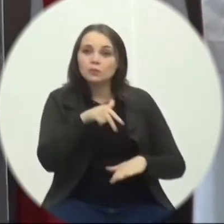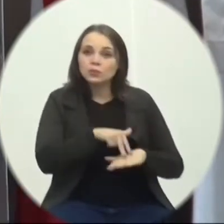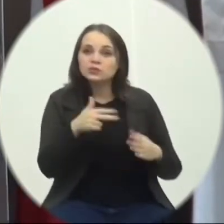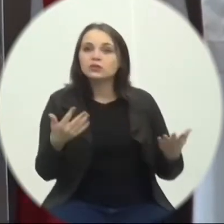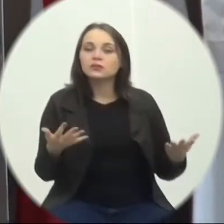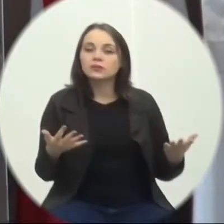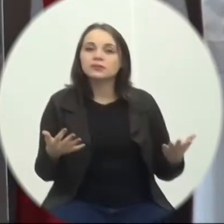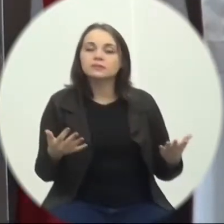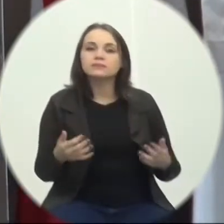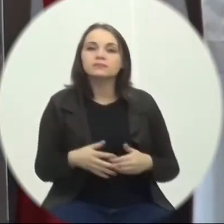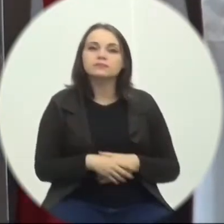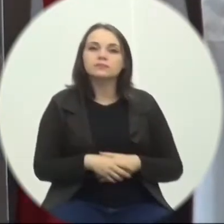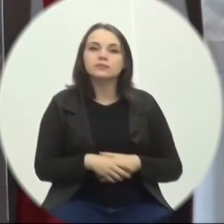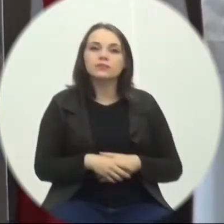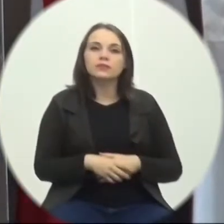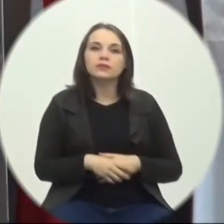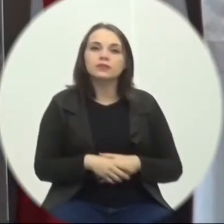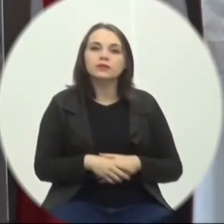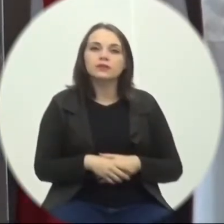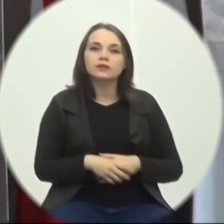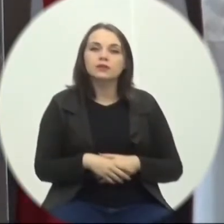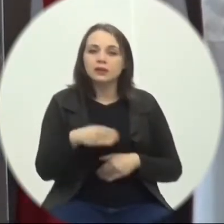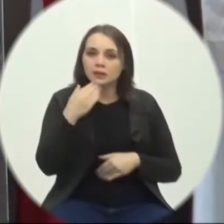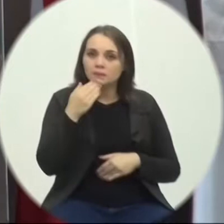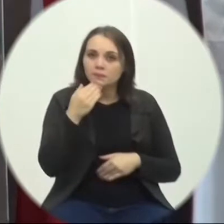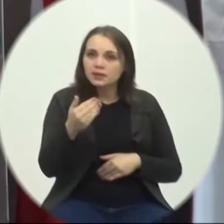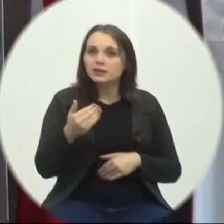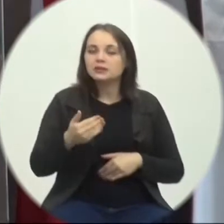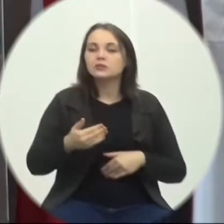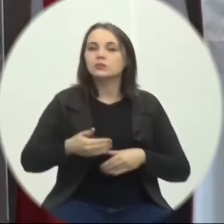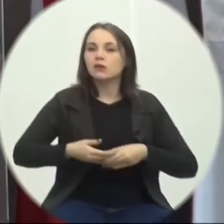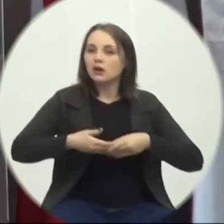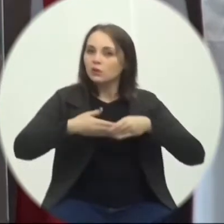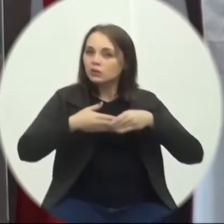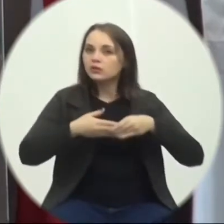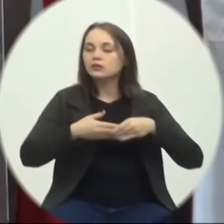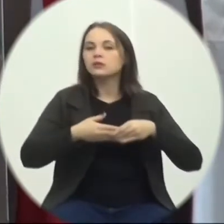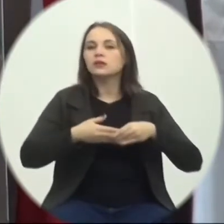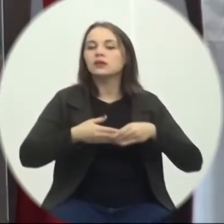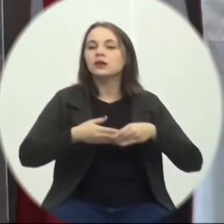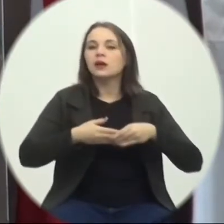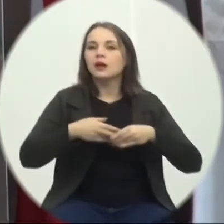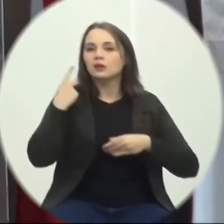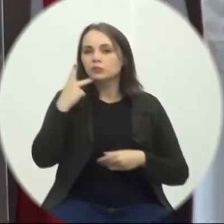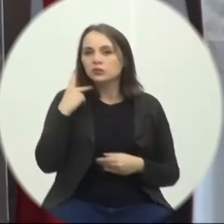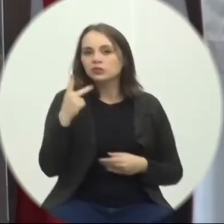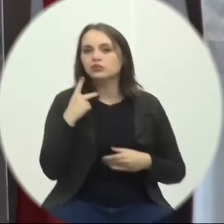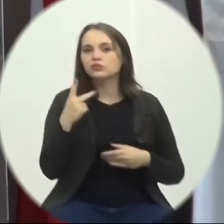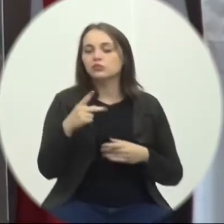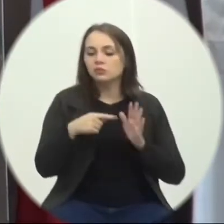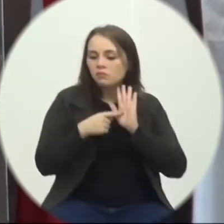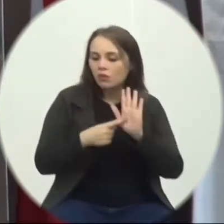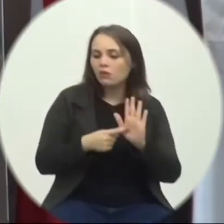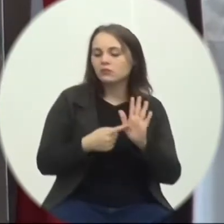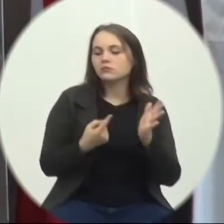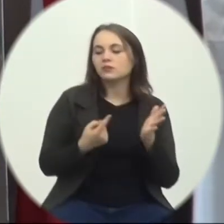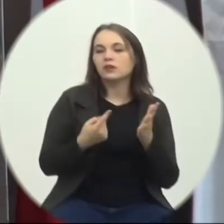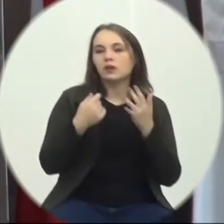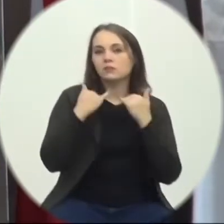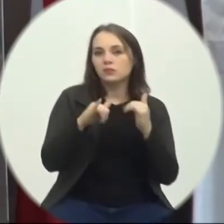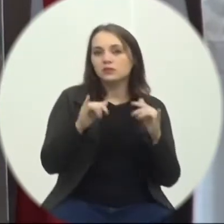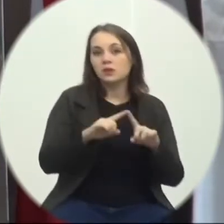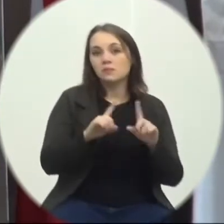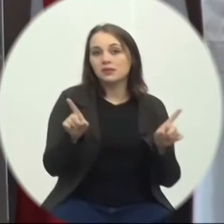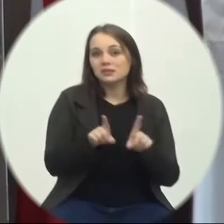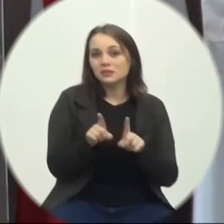Eu peço Ao líder de governo Que leve Essa mensagem Também quero levar Mas ajude